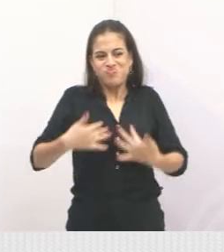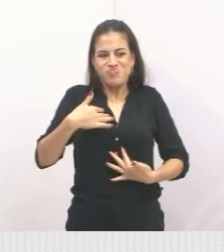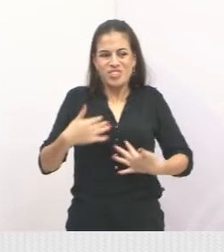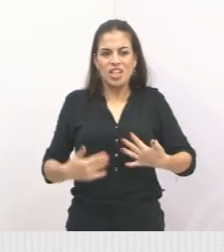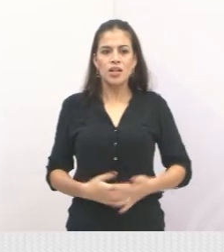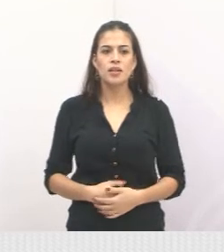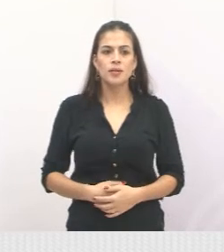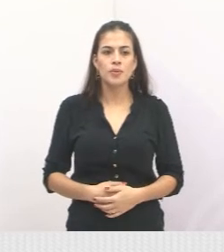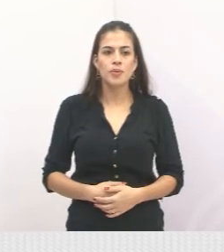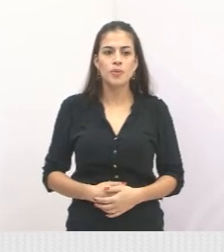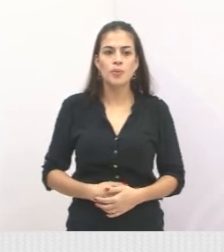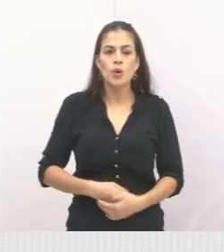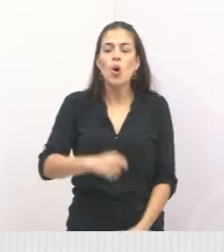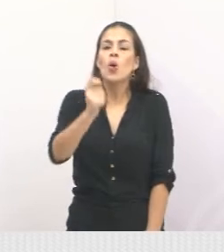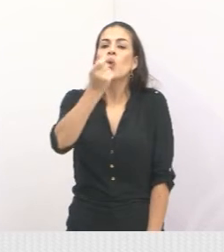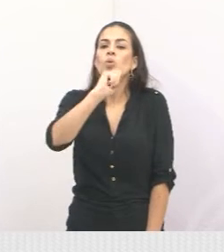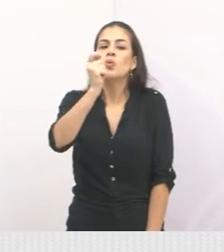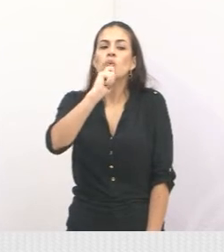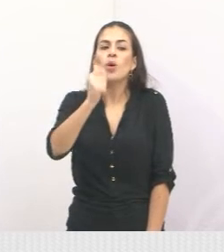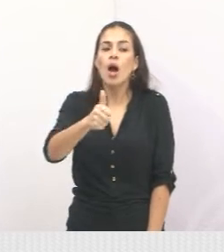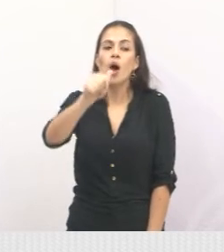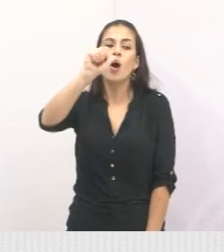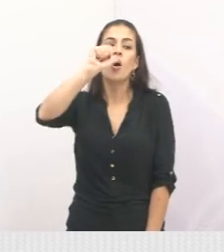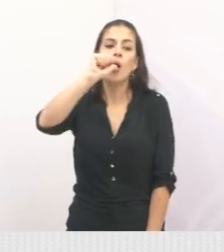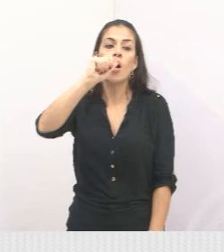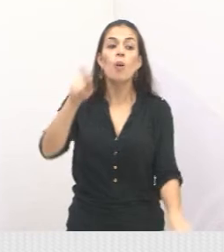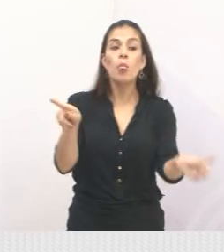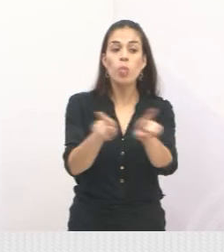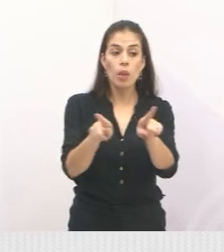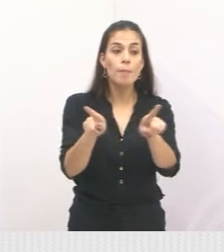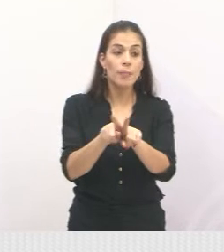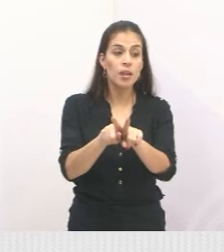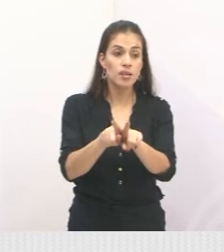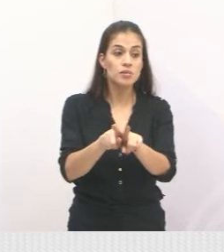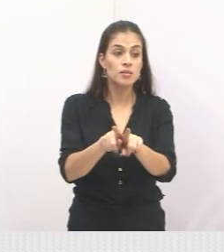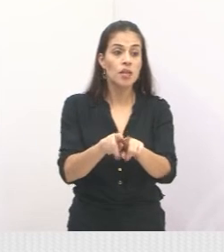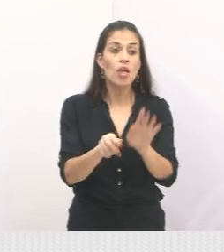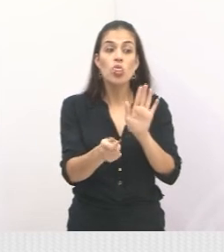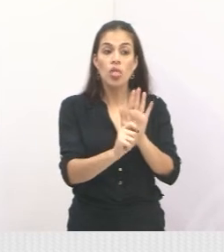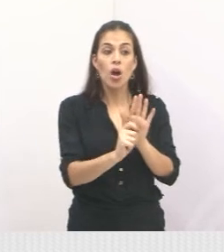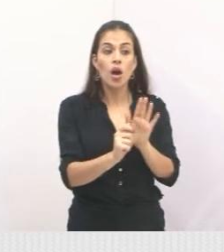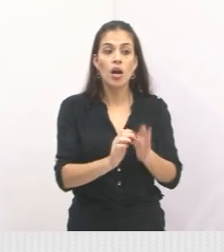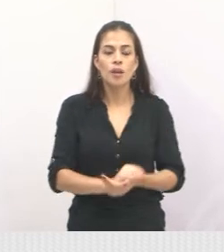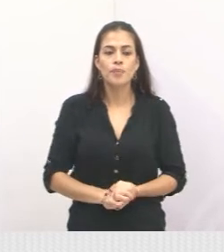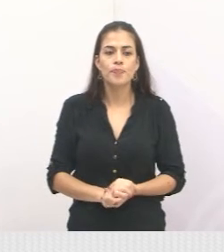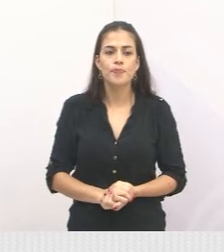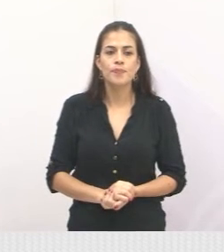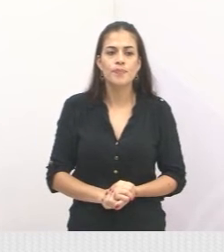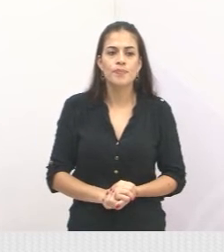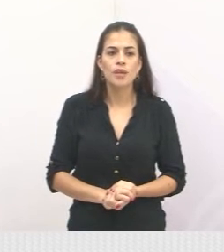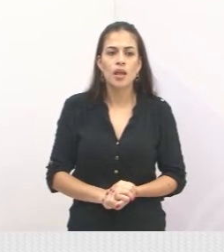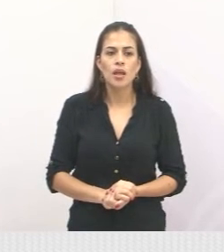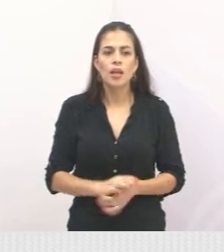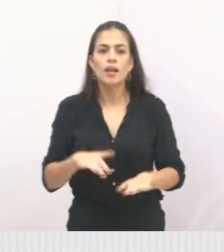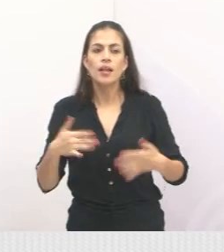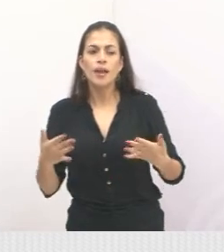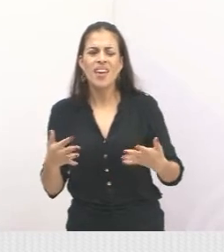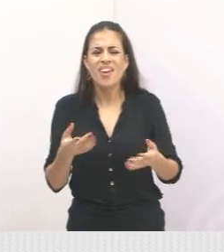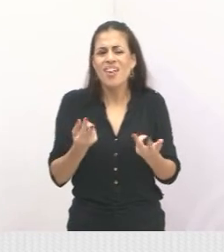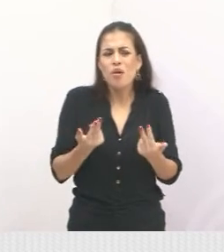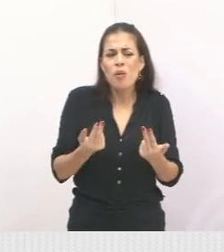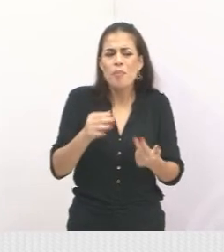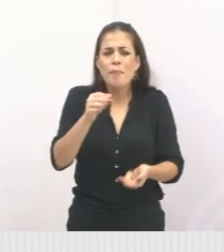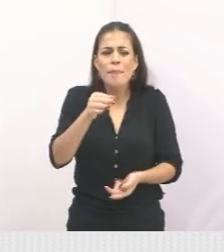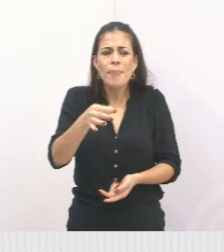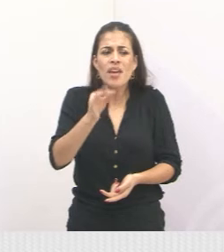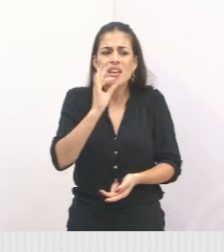cigarro também são drogas. Existem drogas lícitas e drogas ilícitas. O álcool e as drogas, assim como os próprios medicamentos,